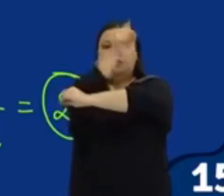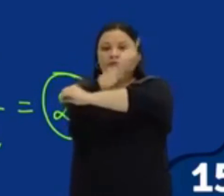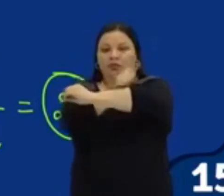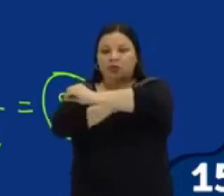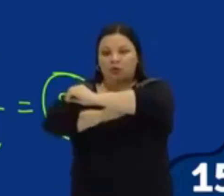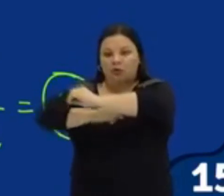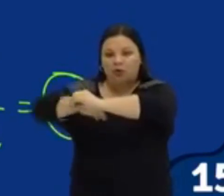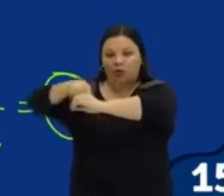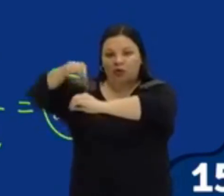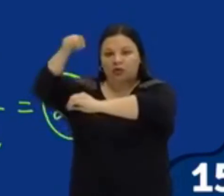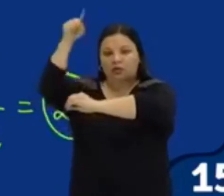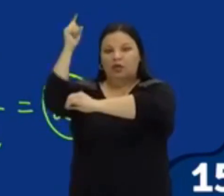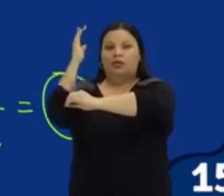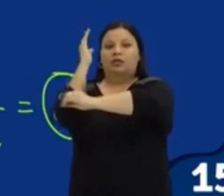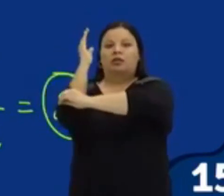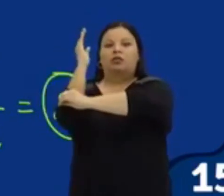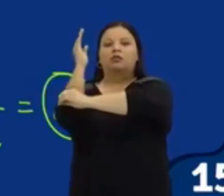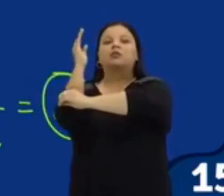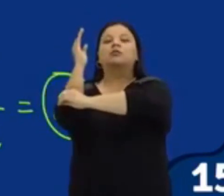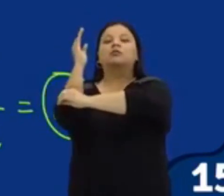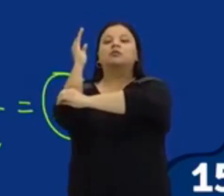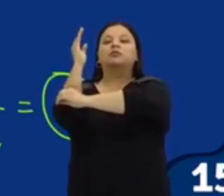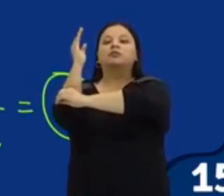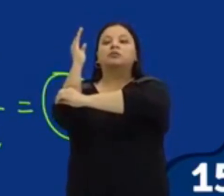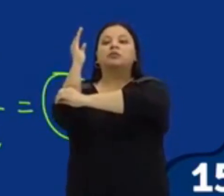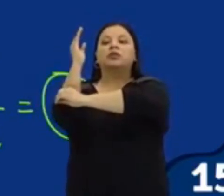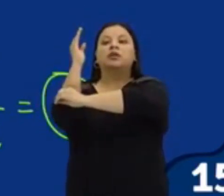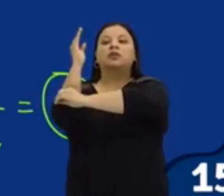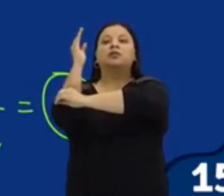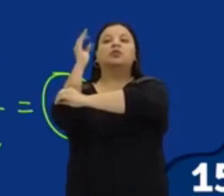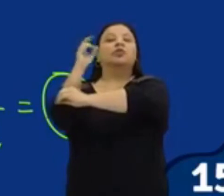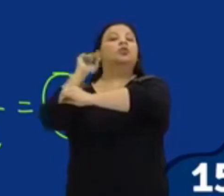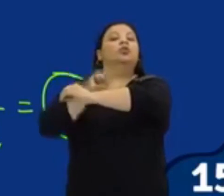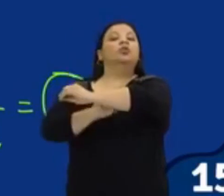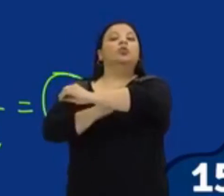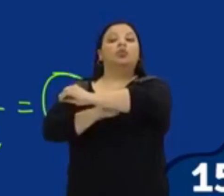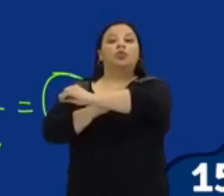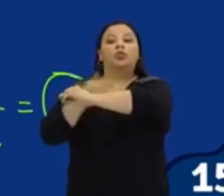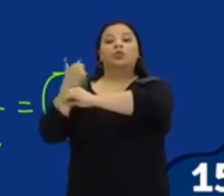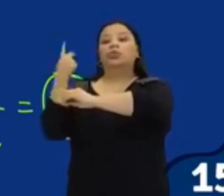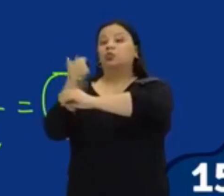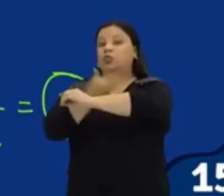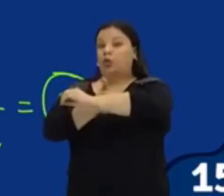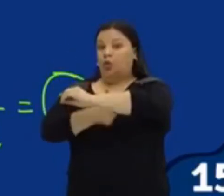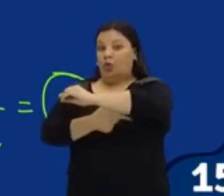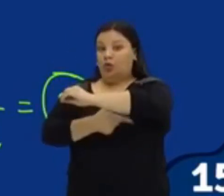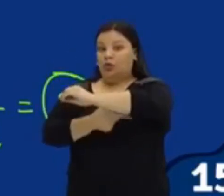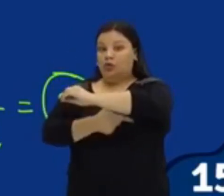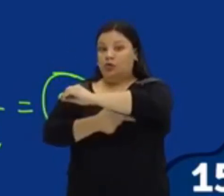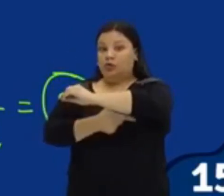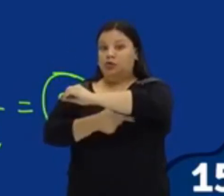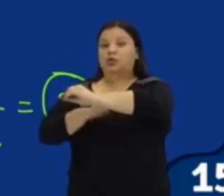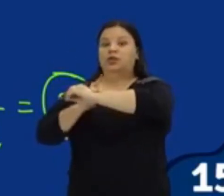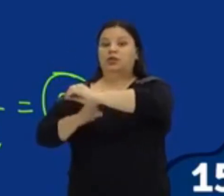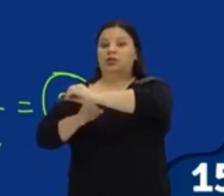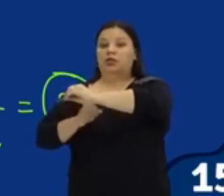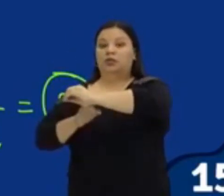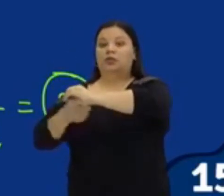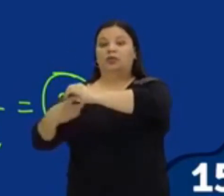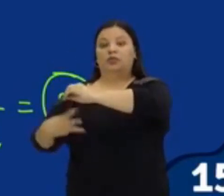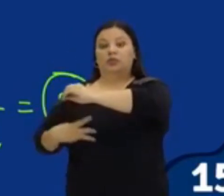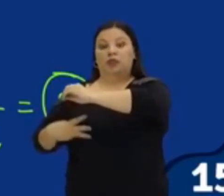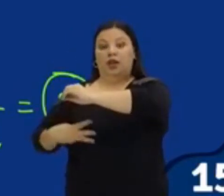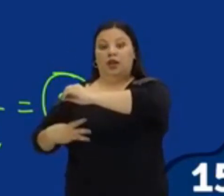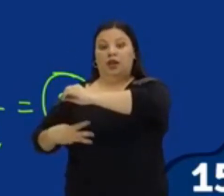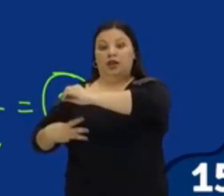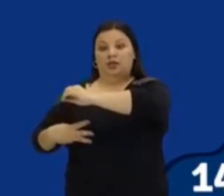função aqui eu tenho o 2 aparecendo e aqui no outro ponto o 3 e se eu for complementar aqui essa